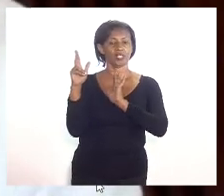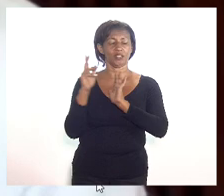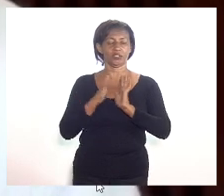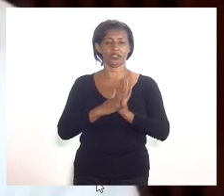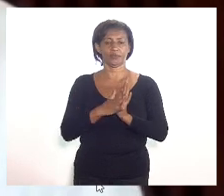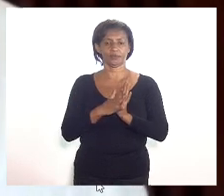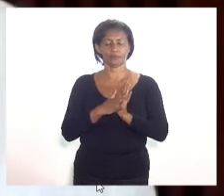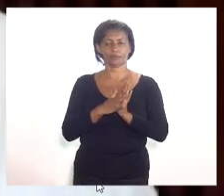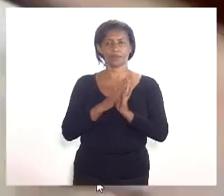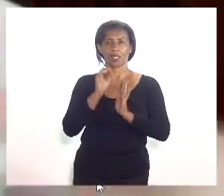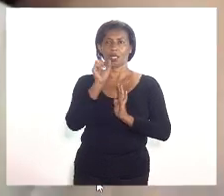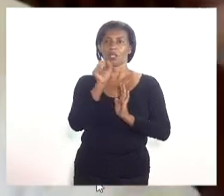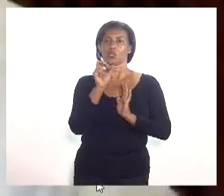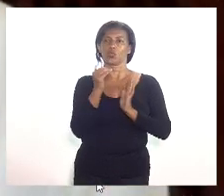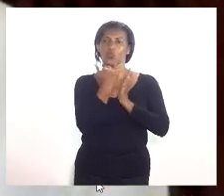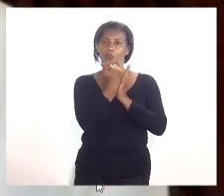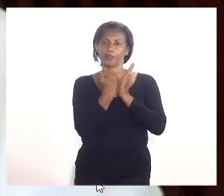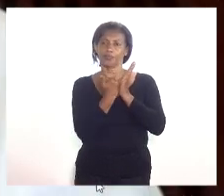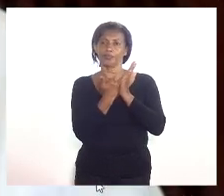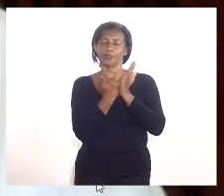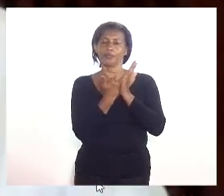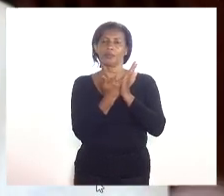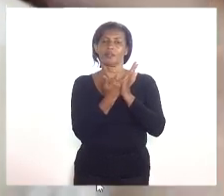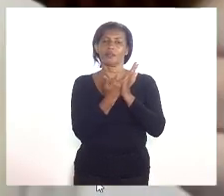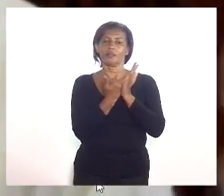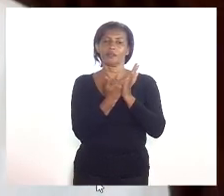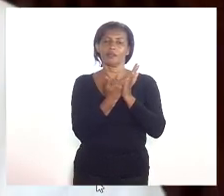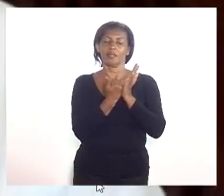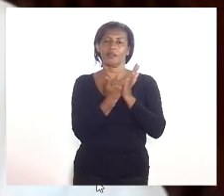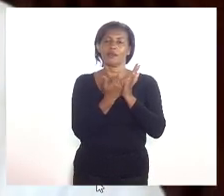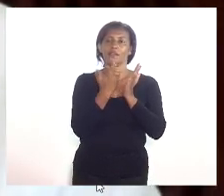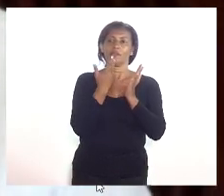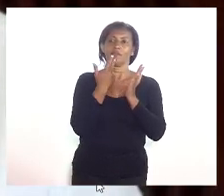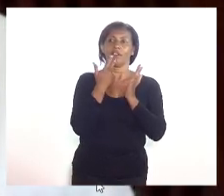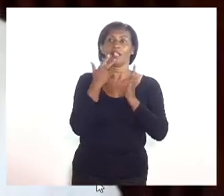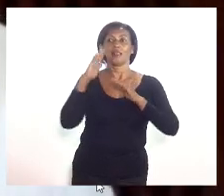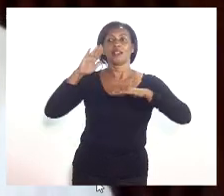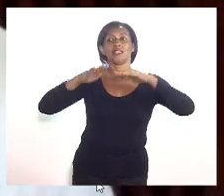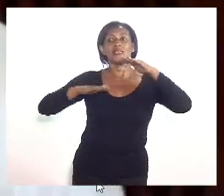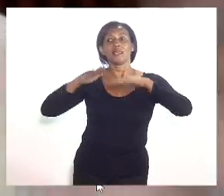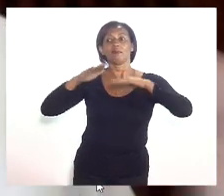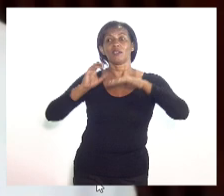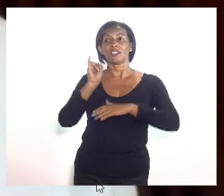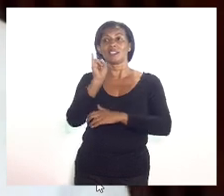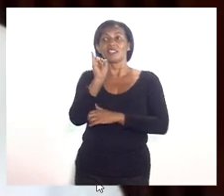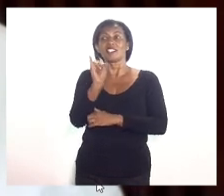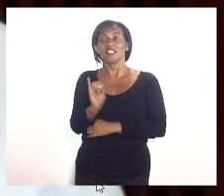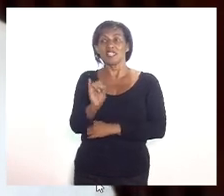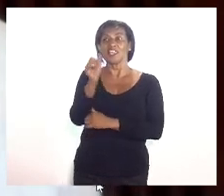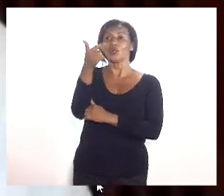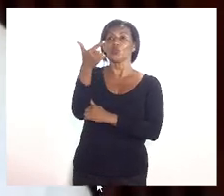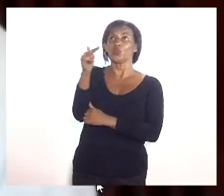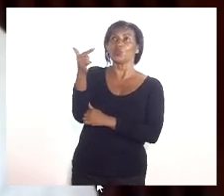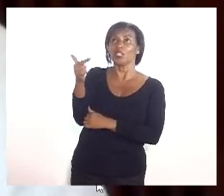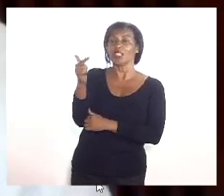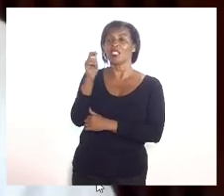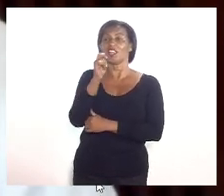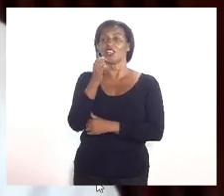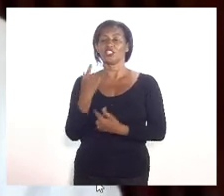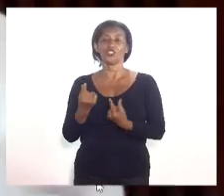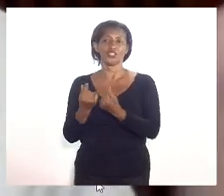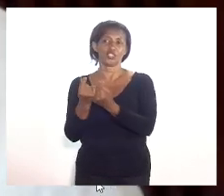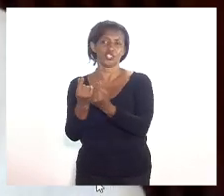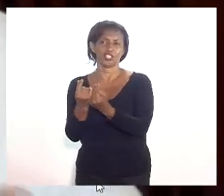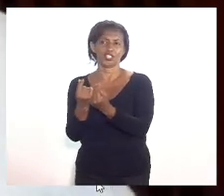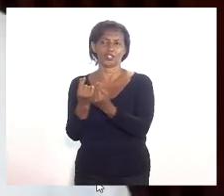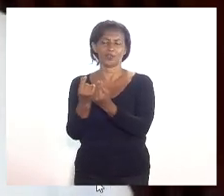a subemenda desde que cumprido o requisito de vulnerabilidade financeira. Então, nem lá, nem cá. Eu retiro o texto